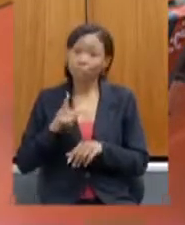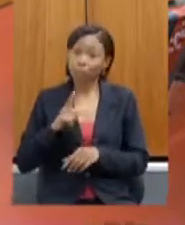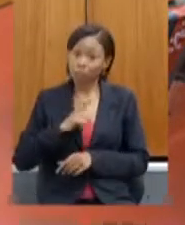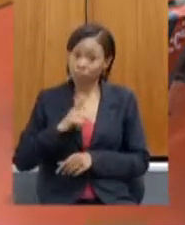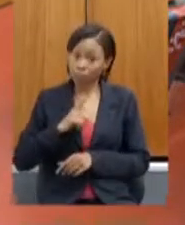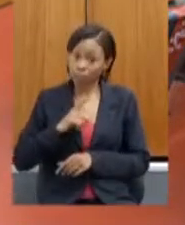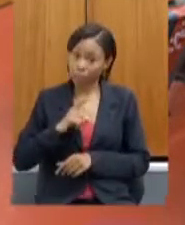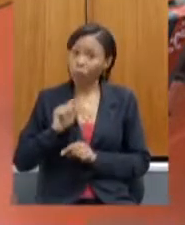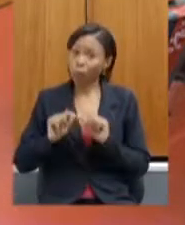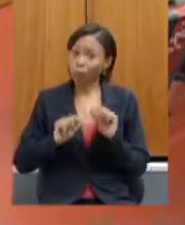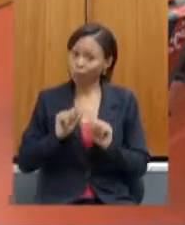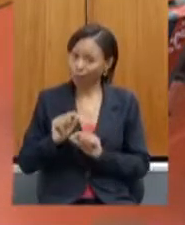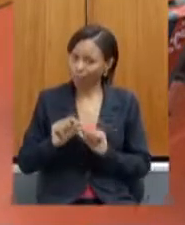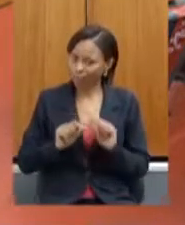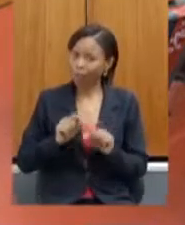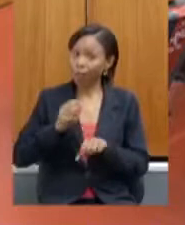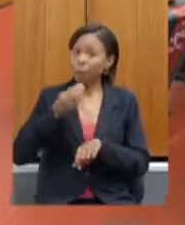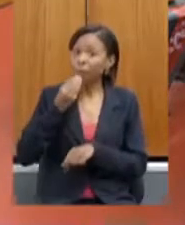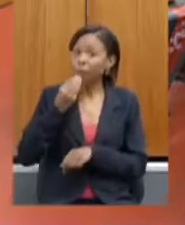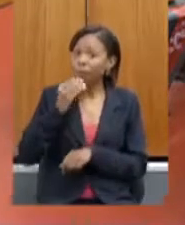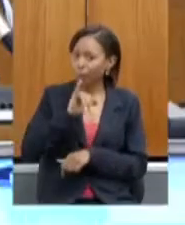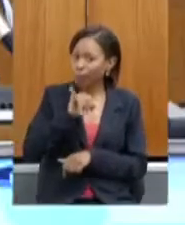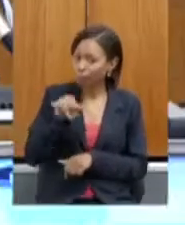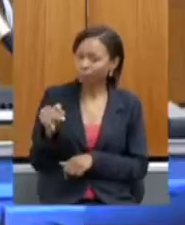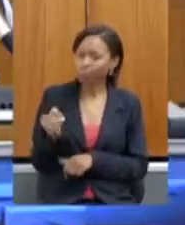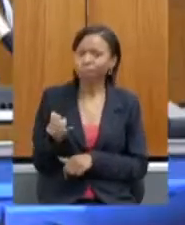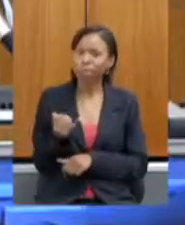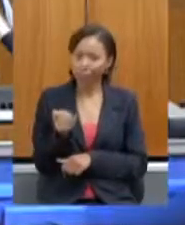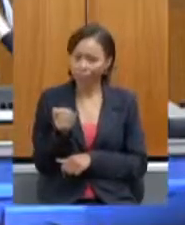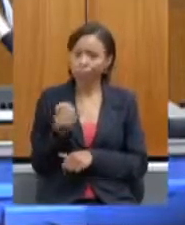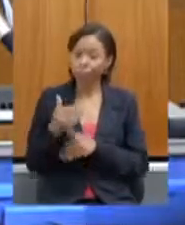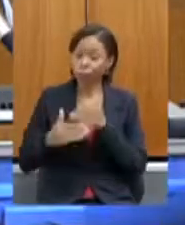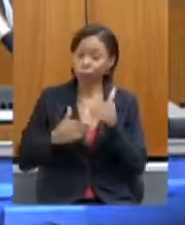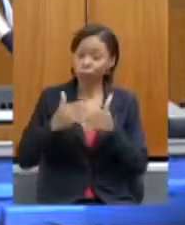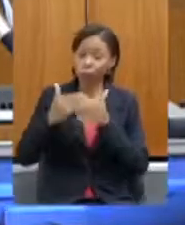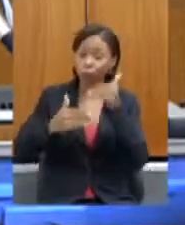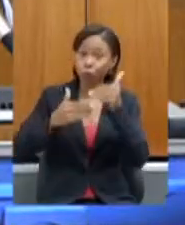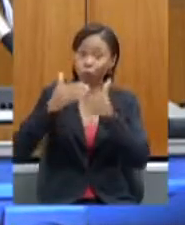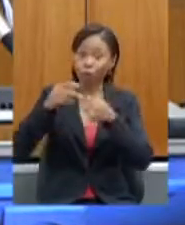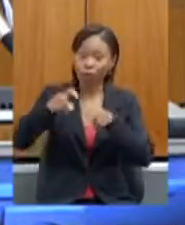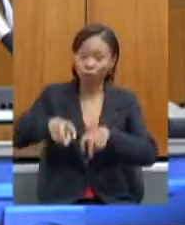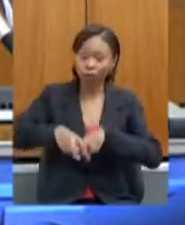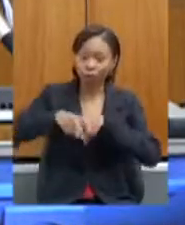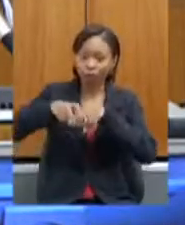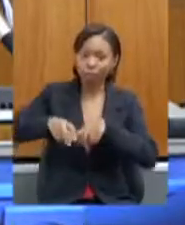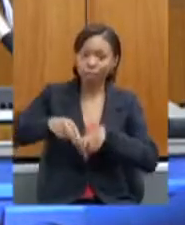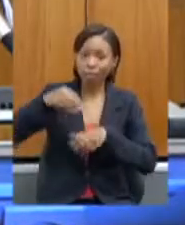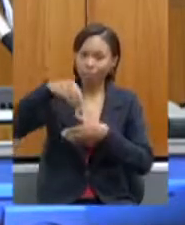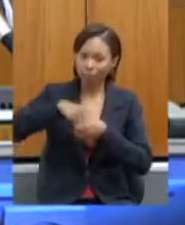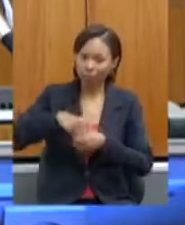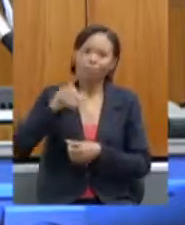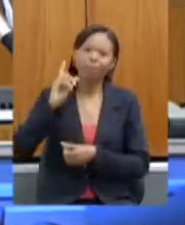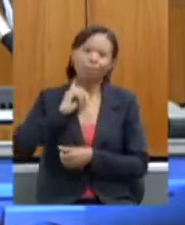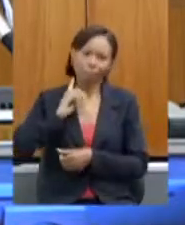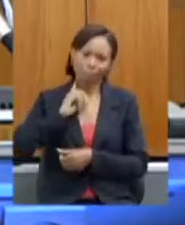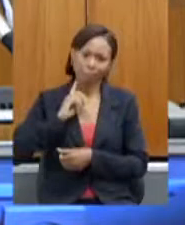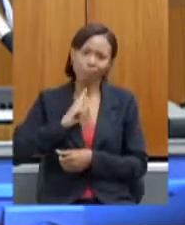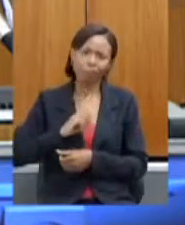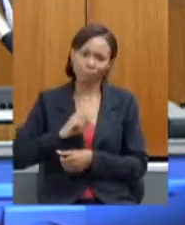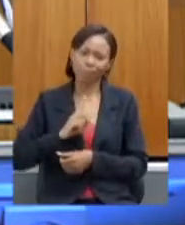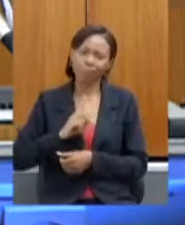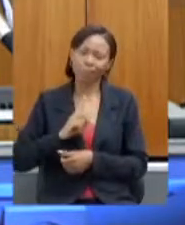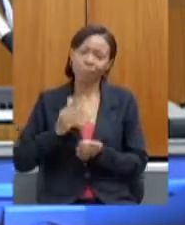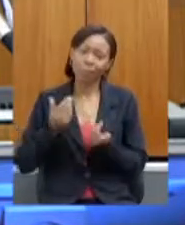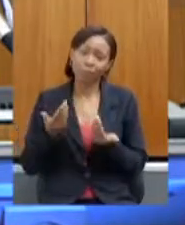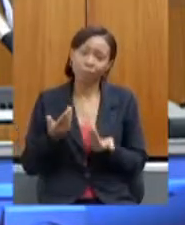reitero uma grande oportunidade de desenvolver e muito agricultura no nosso estado e é como